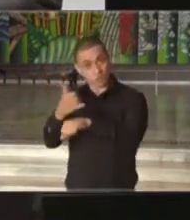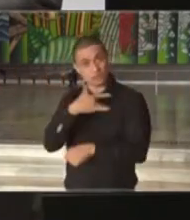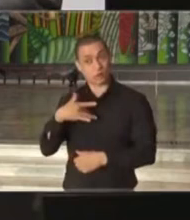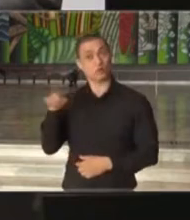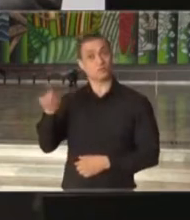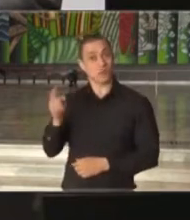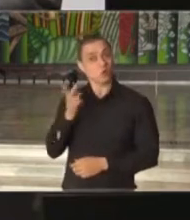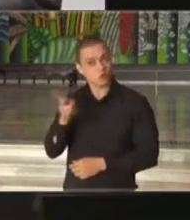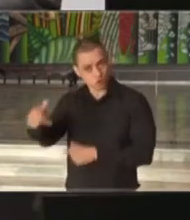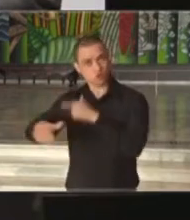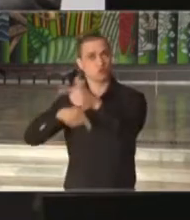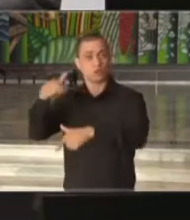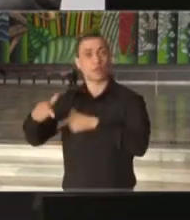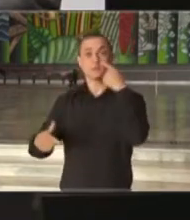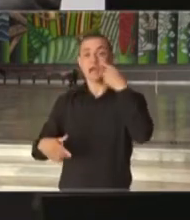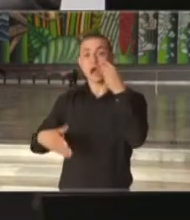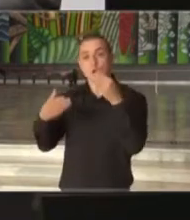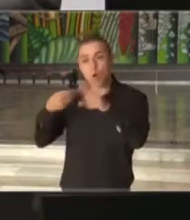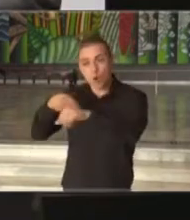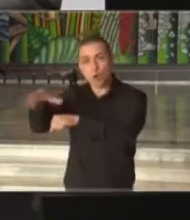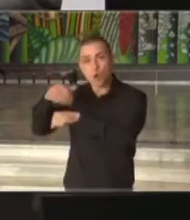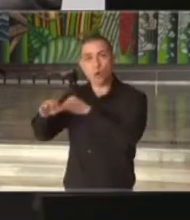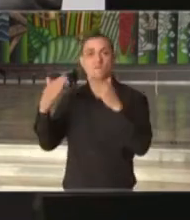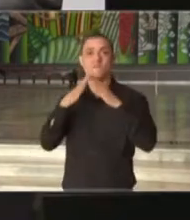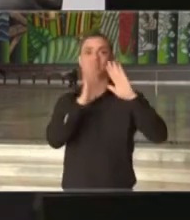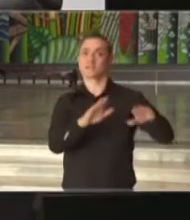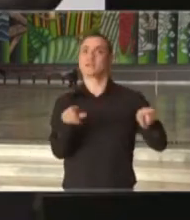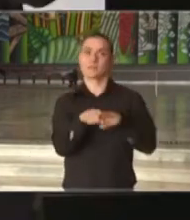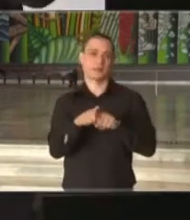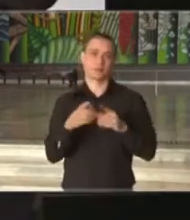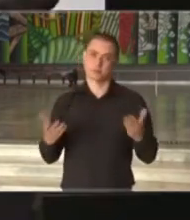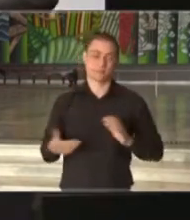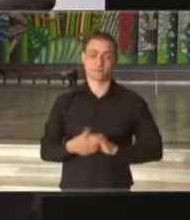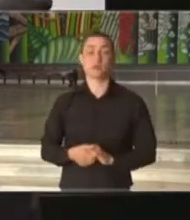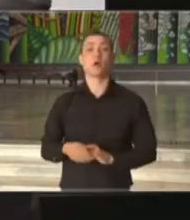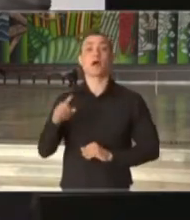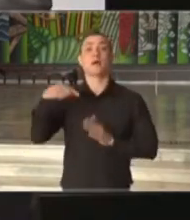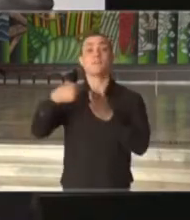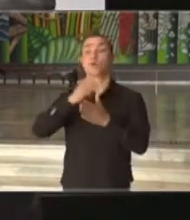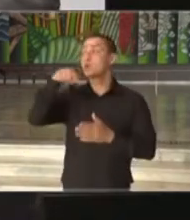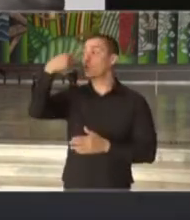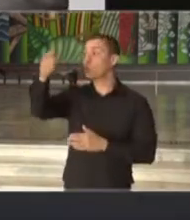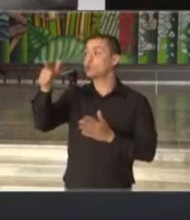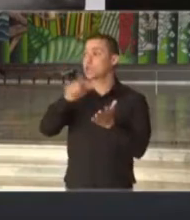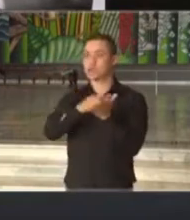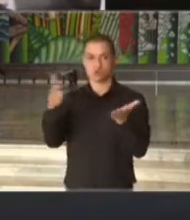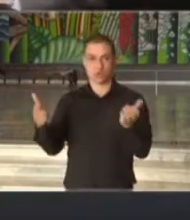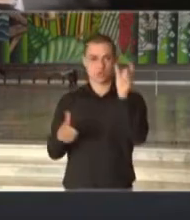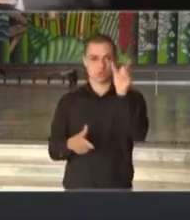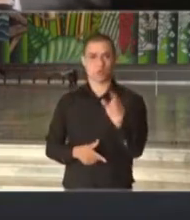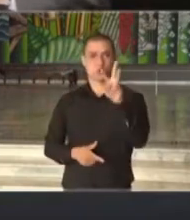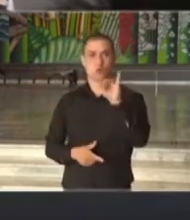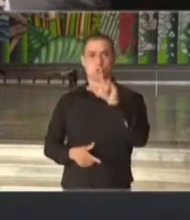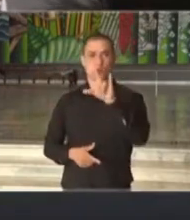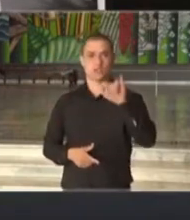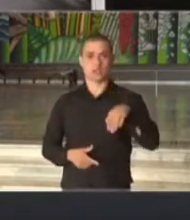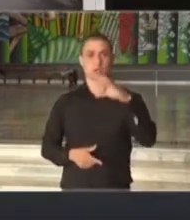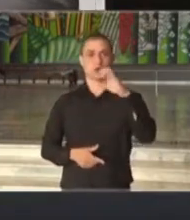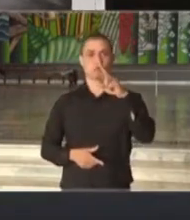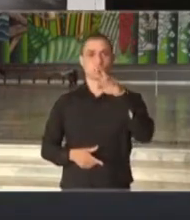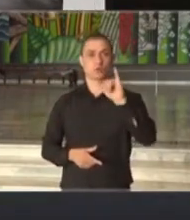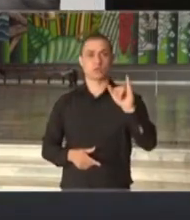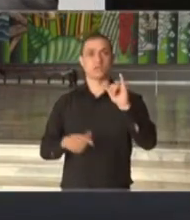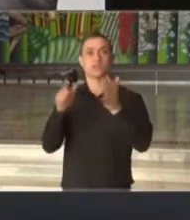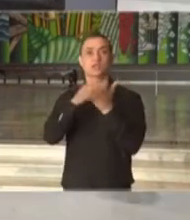eles teriam que seguir a sua orientação e fazer quarentena também. Vamos à próxima pergunta, que é do jornalista William Cury, da Globo